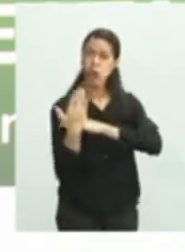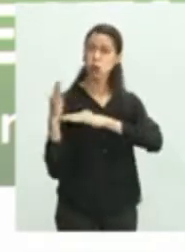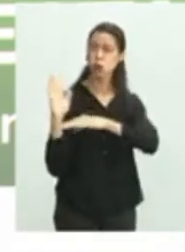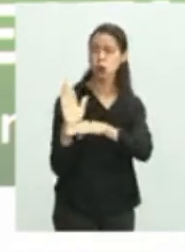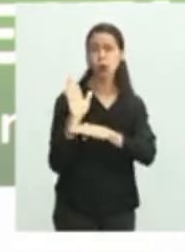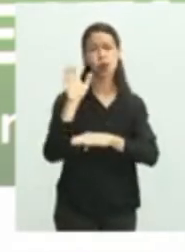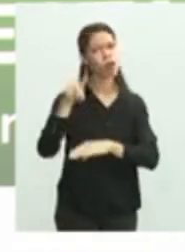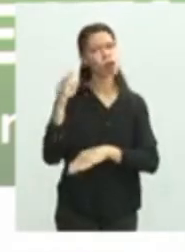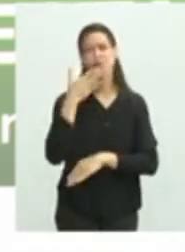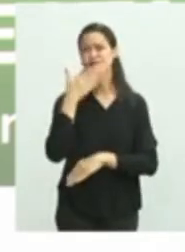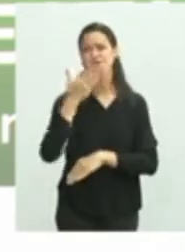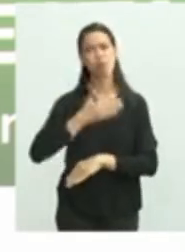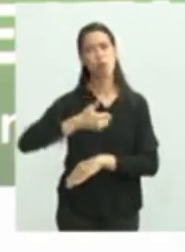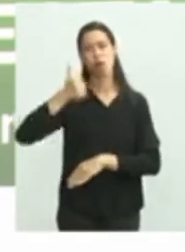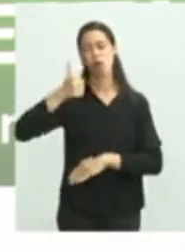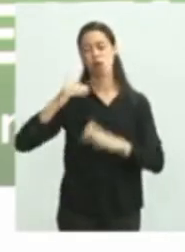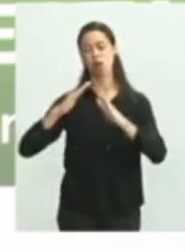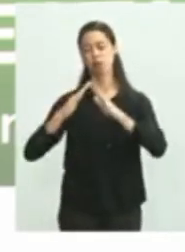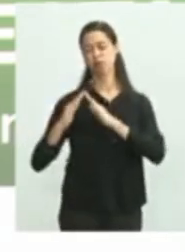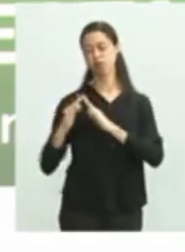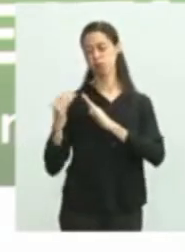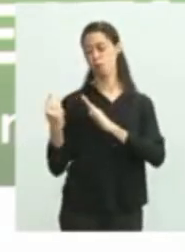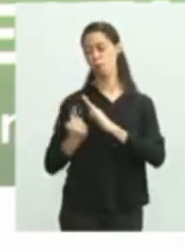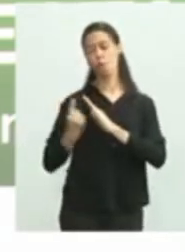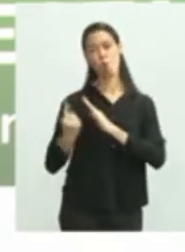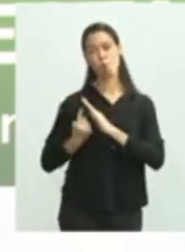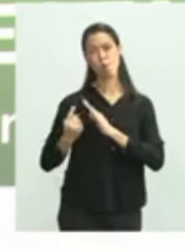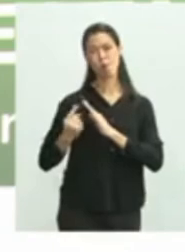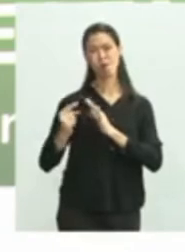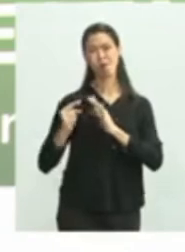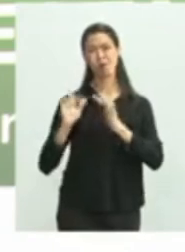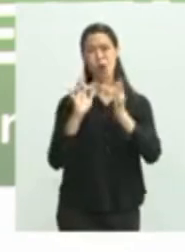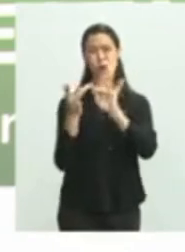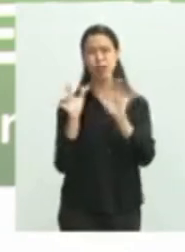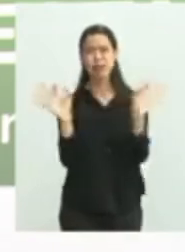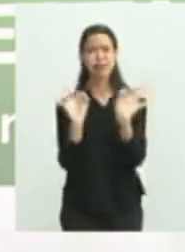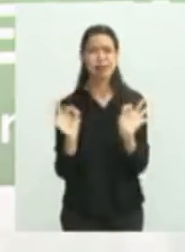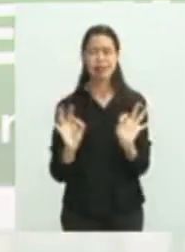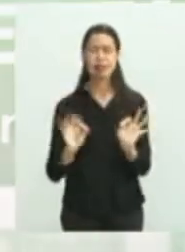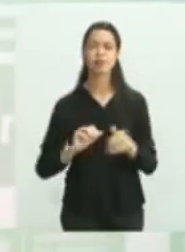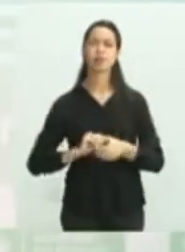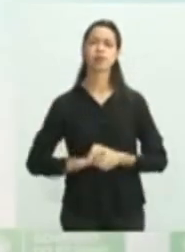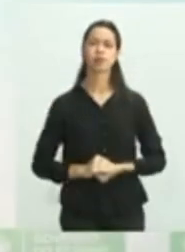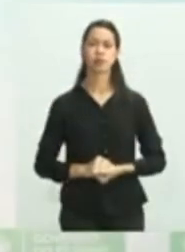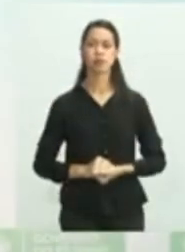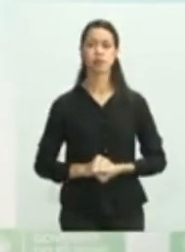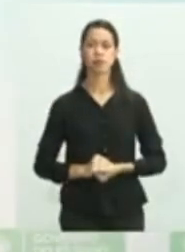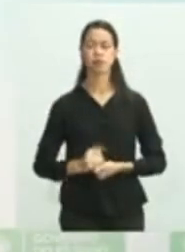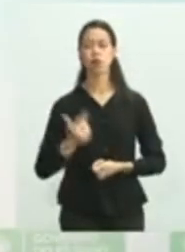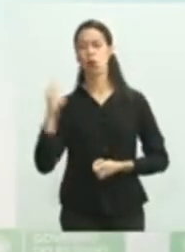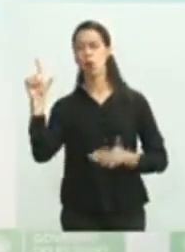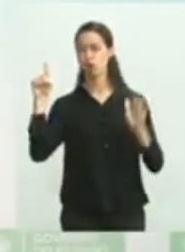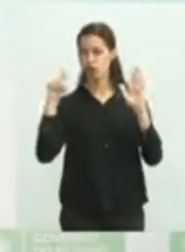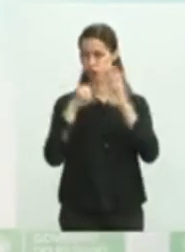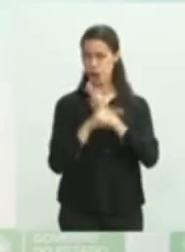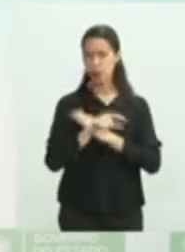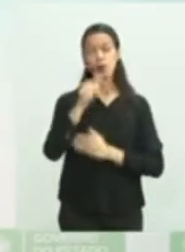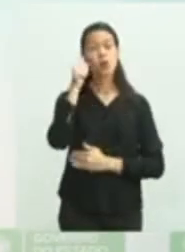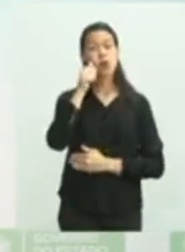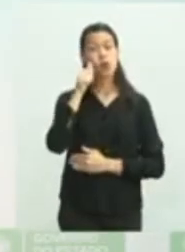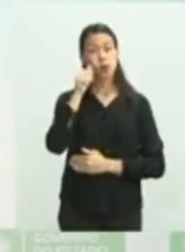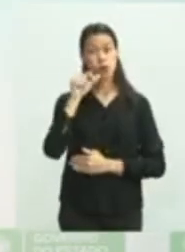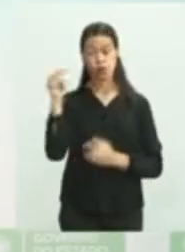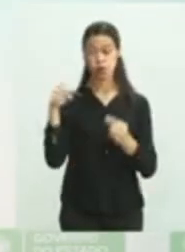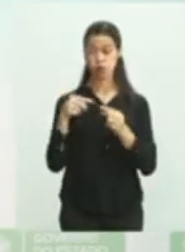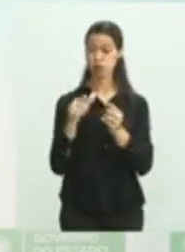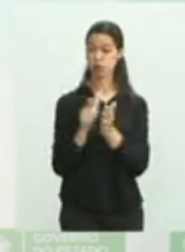melhor medida que nós temos até o presente momento aqui no Estado. A próxima pergunta vem da jornalista Cláudia